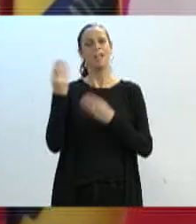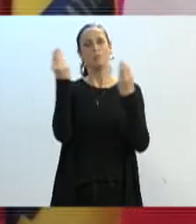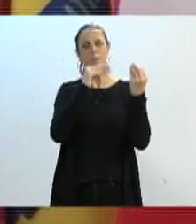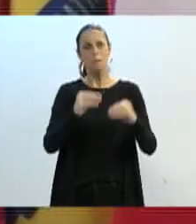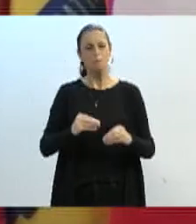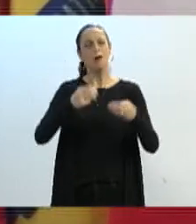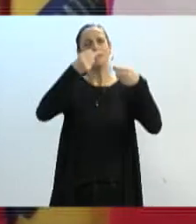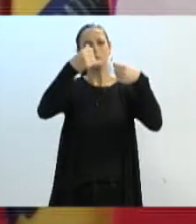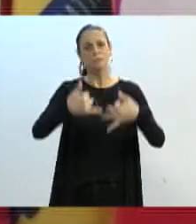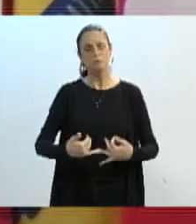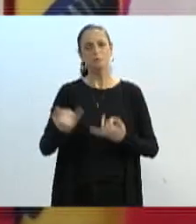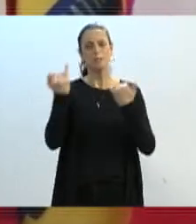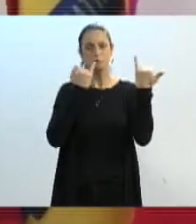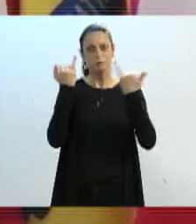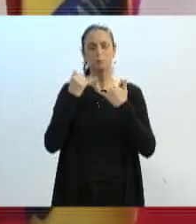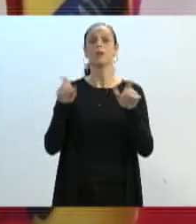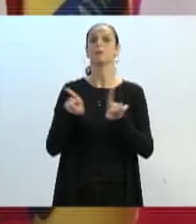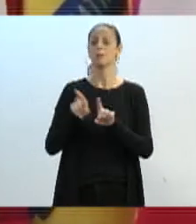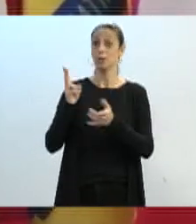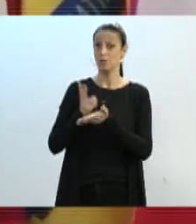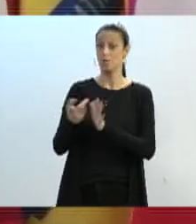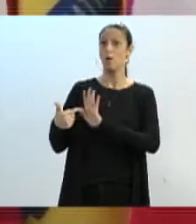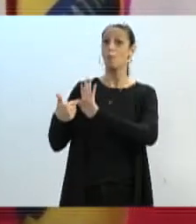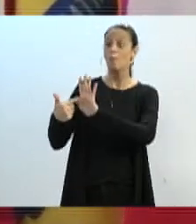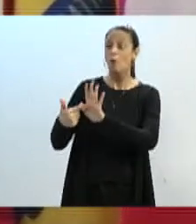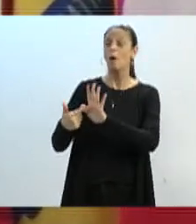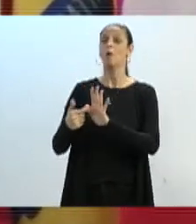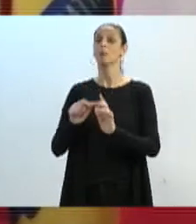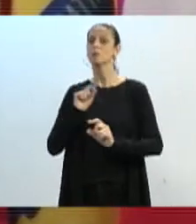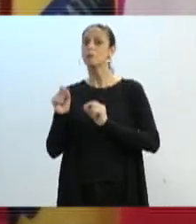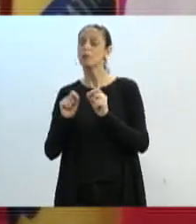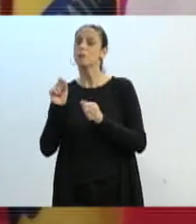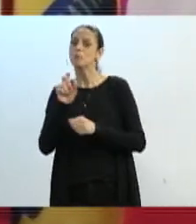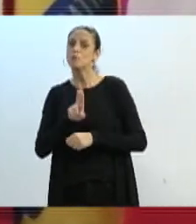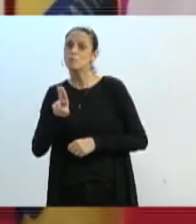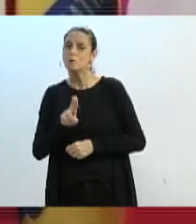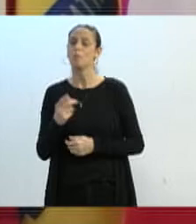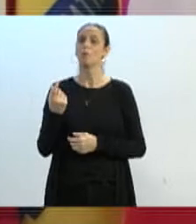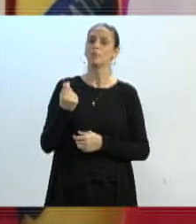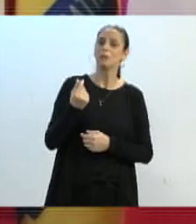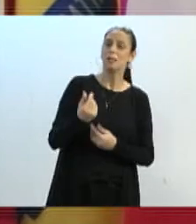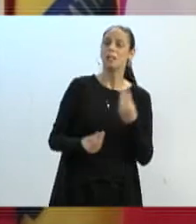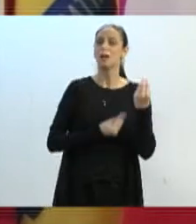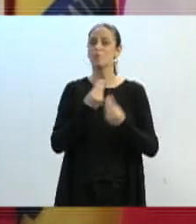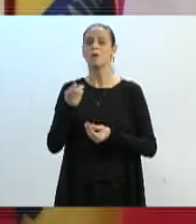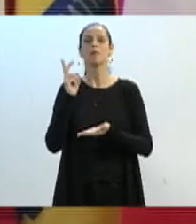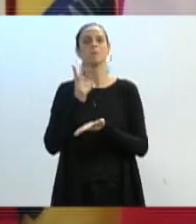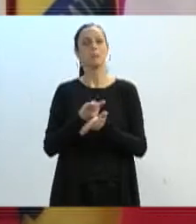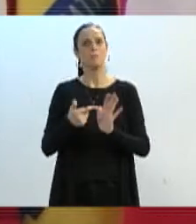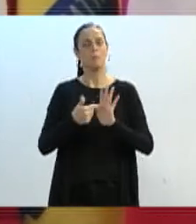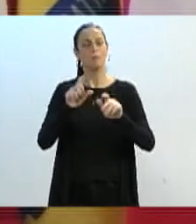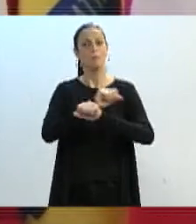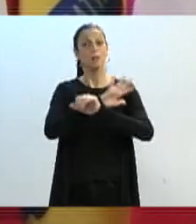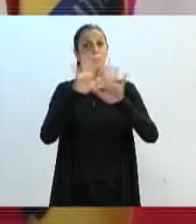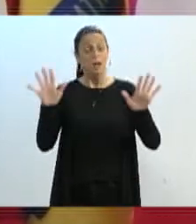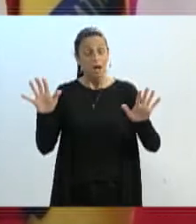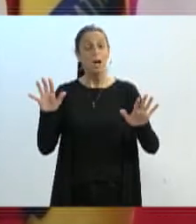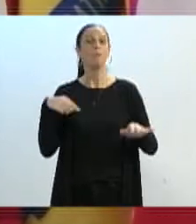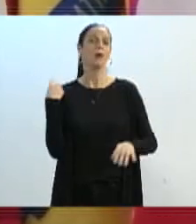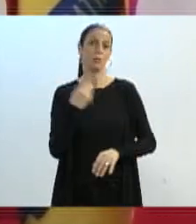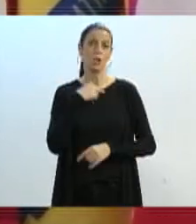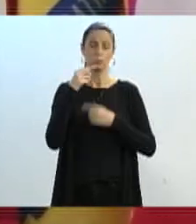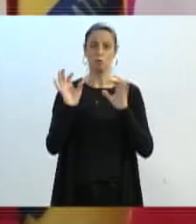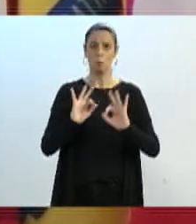prestação de contas, que a gente sempre preza por todos os esclarecimentos, para que não fique nenhuma dúvida, e também questões de